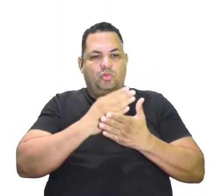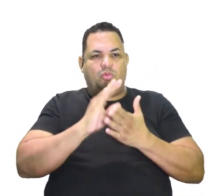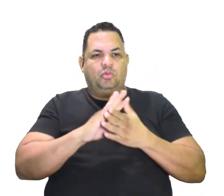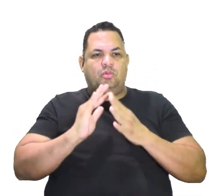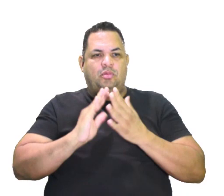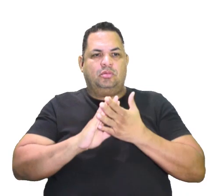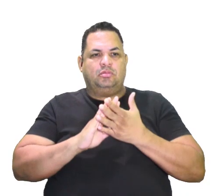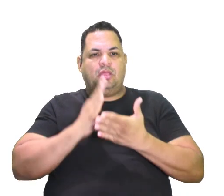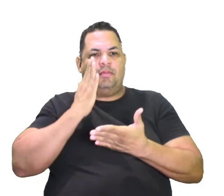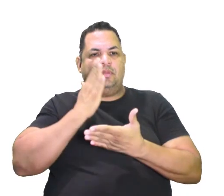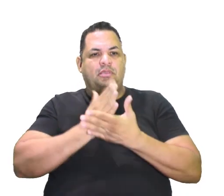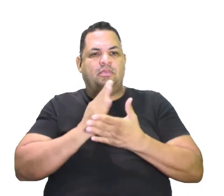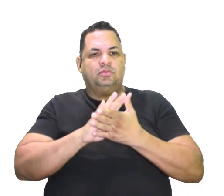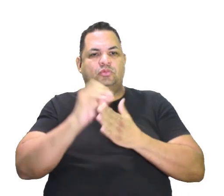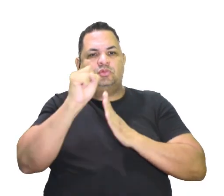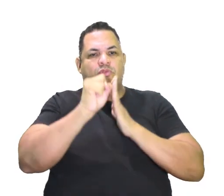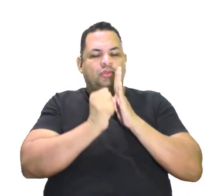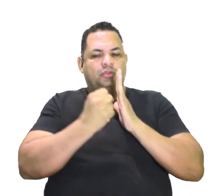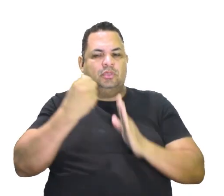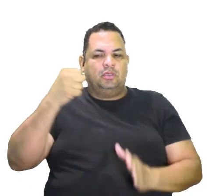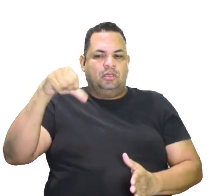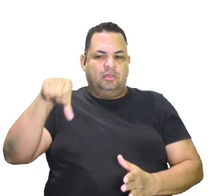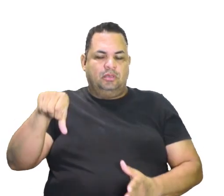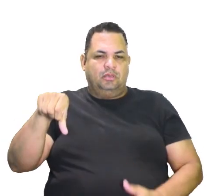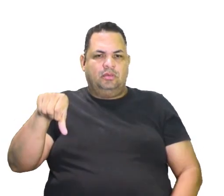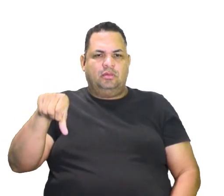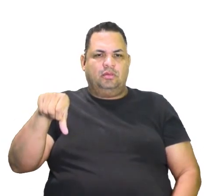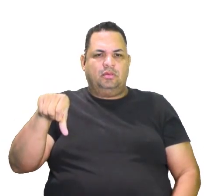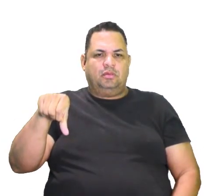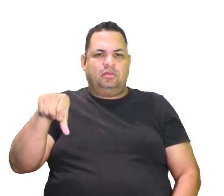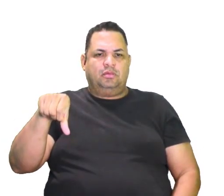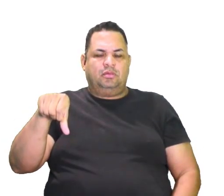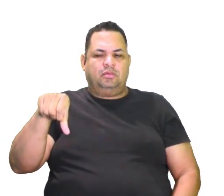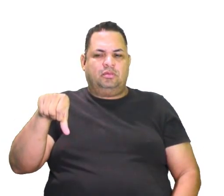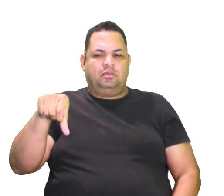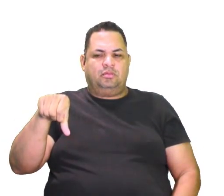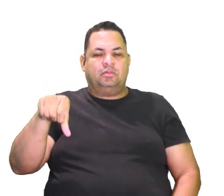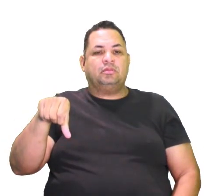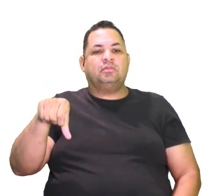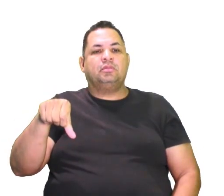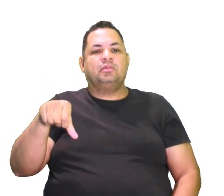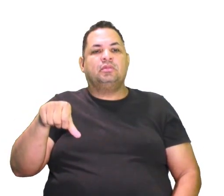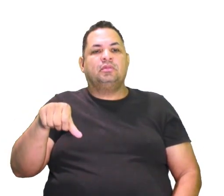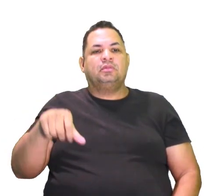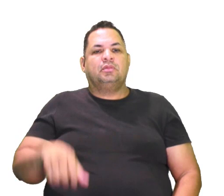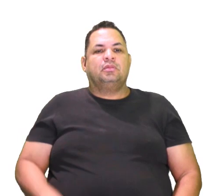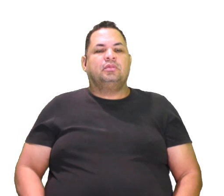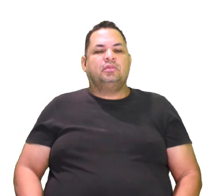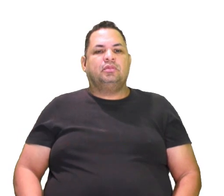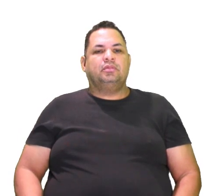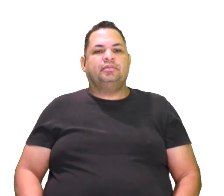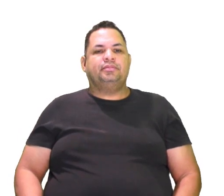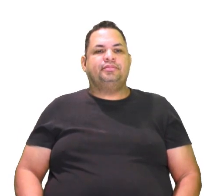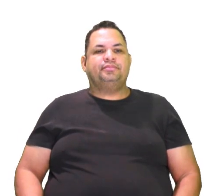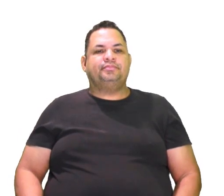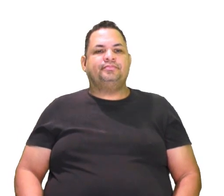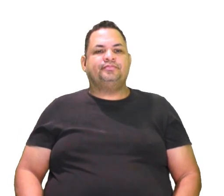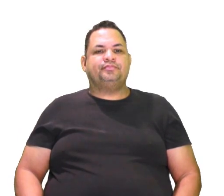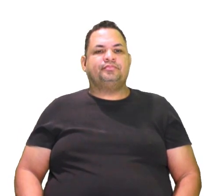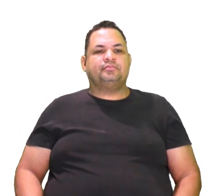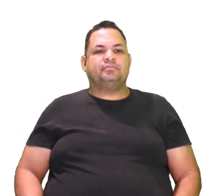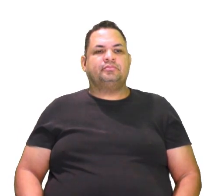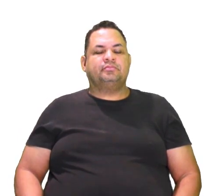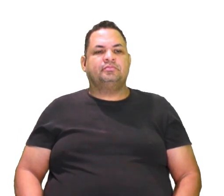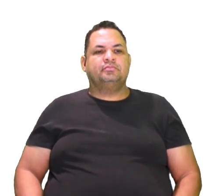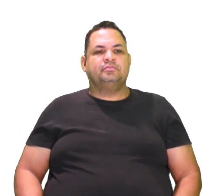em meados do século XIX. Essa palavra aqui,